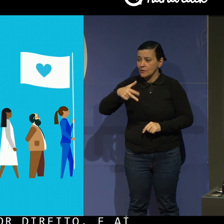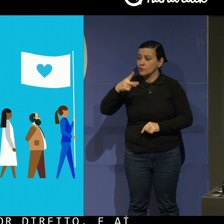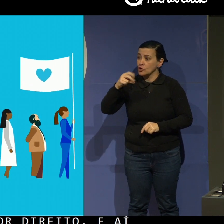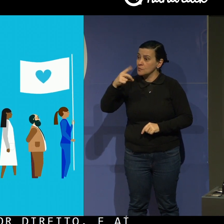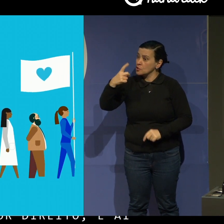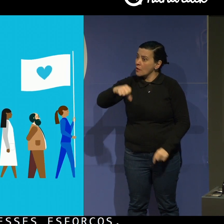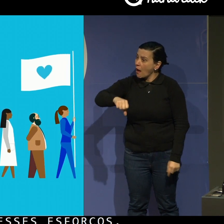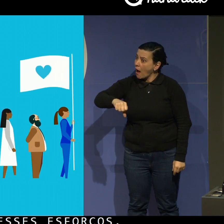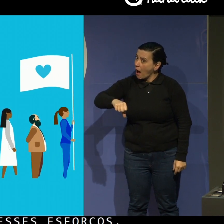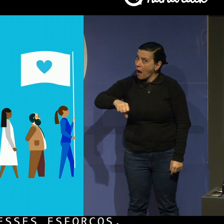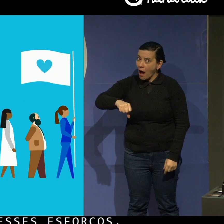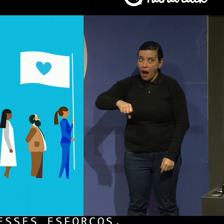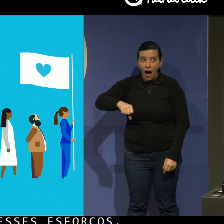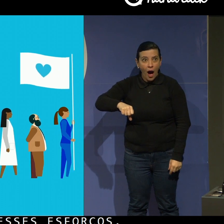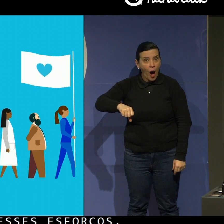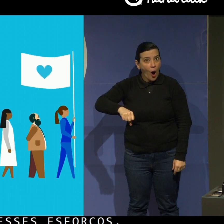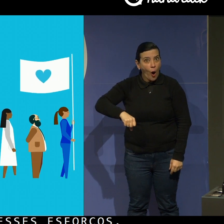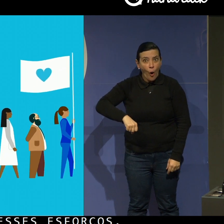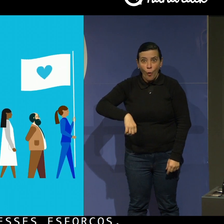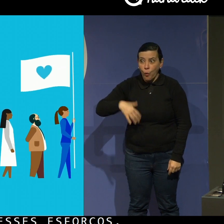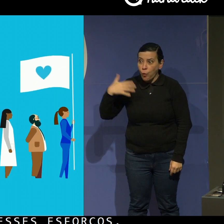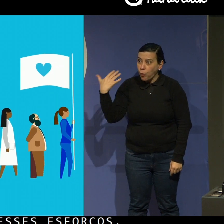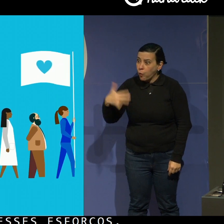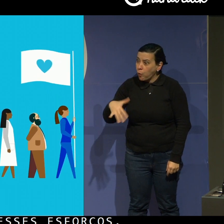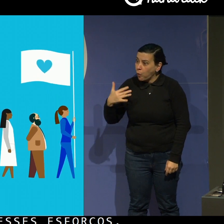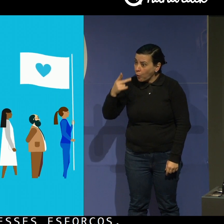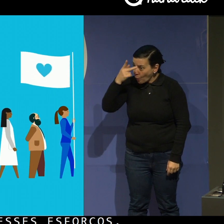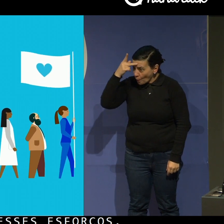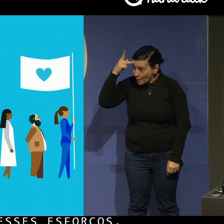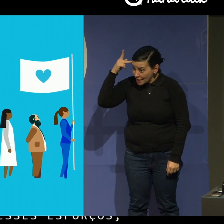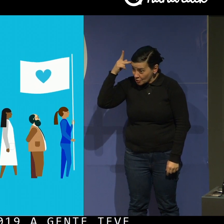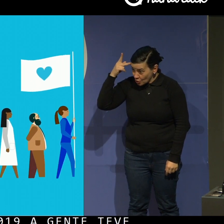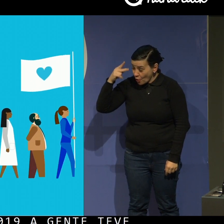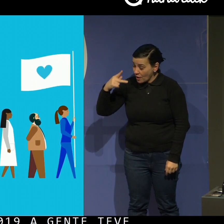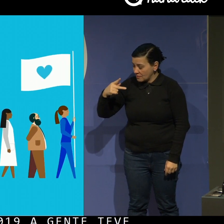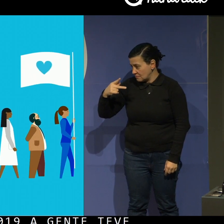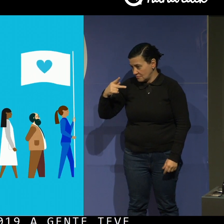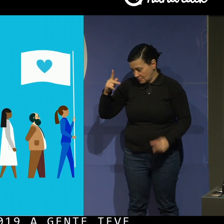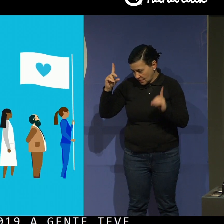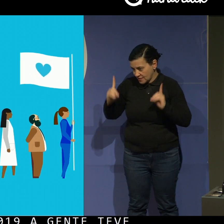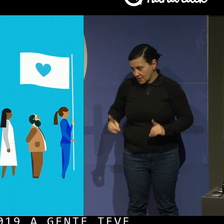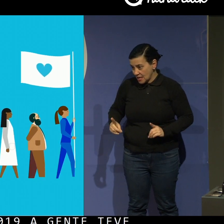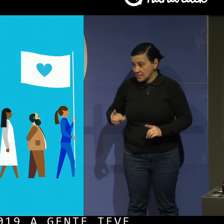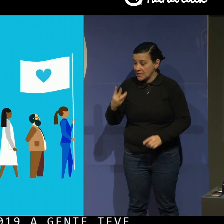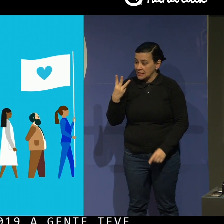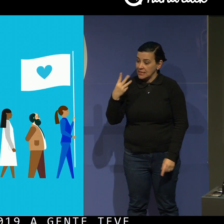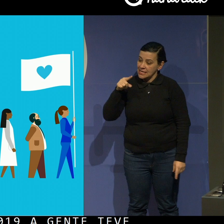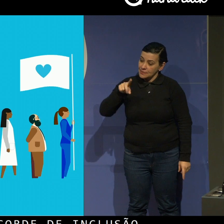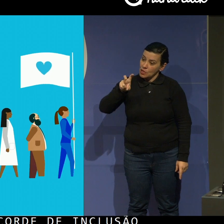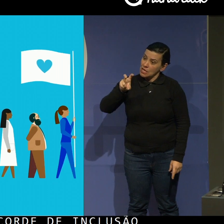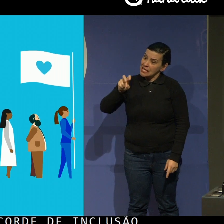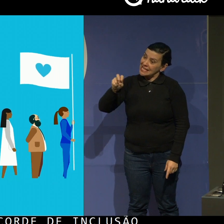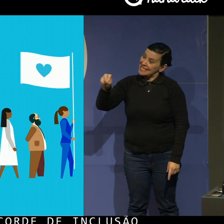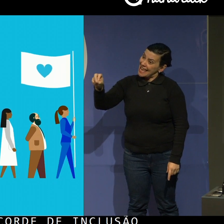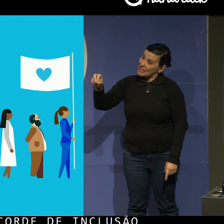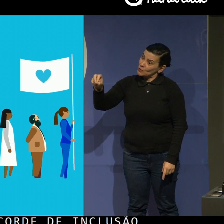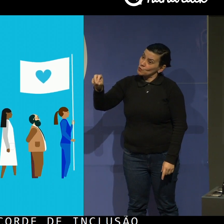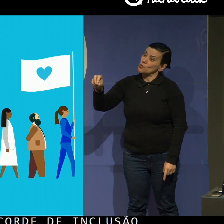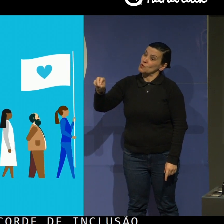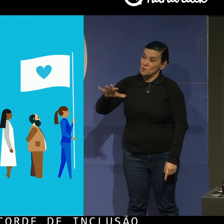recorde de inclusão de pessoas com perfil PCD, foram 3.500 pessoas, aproximadamente,